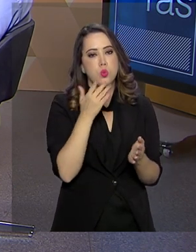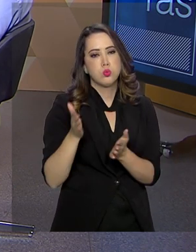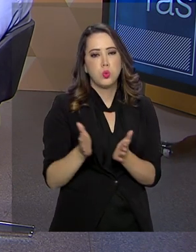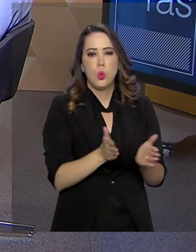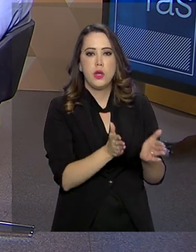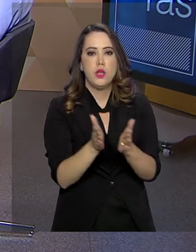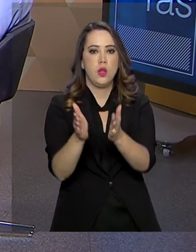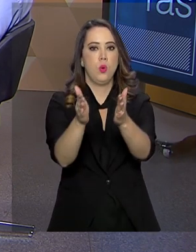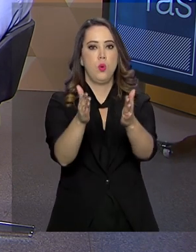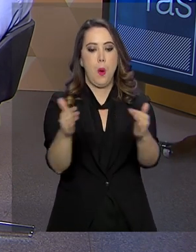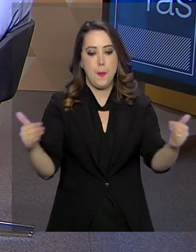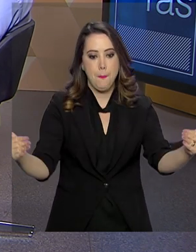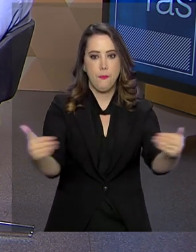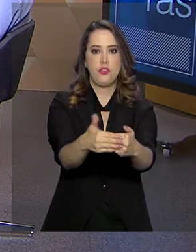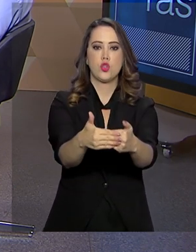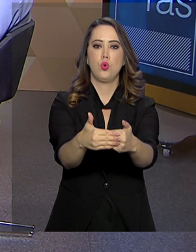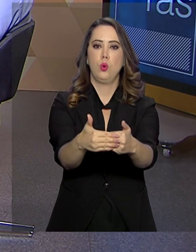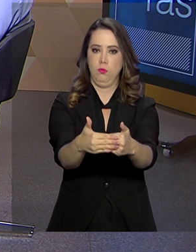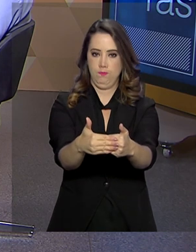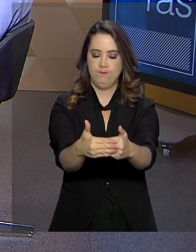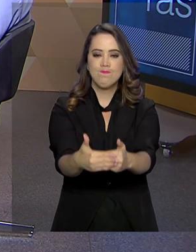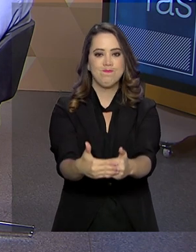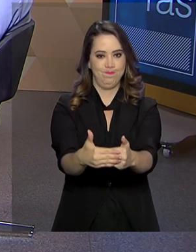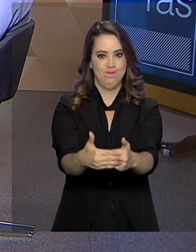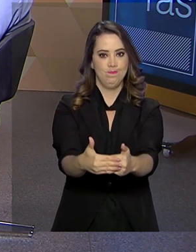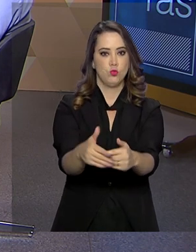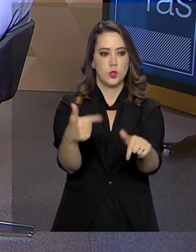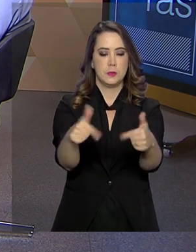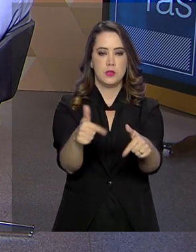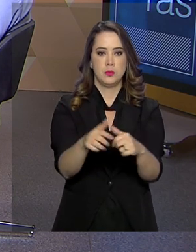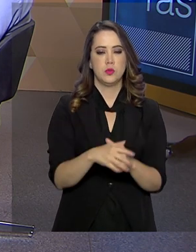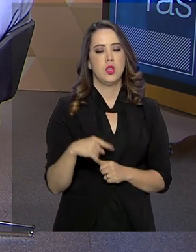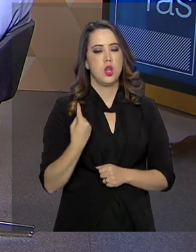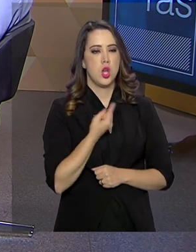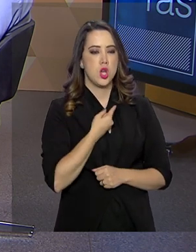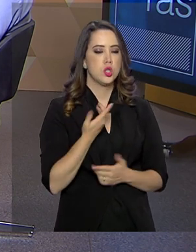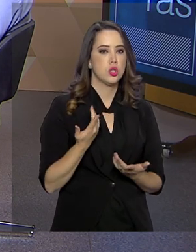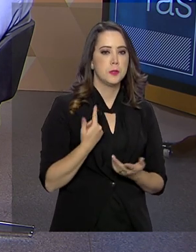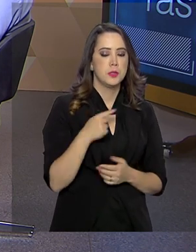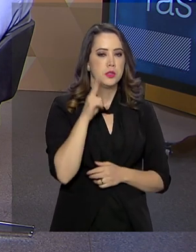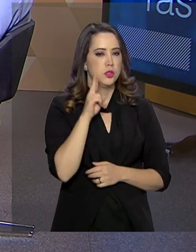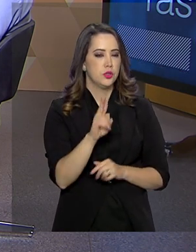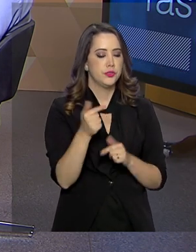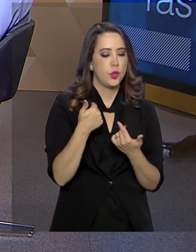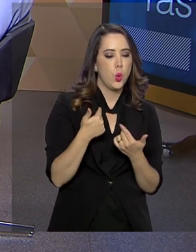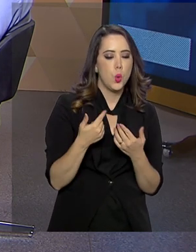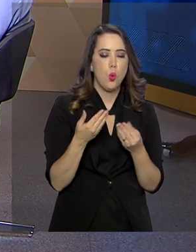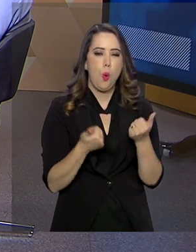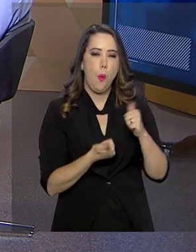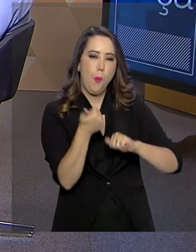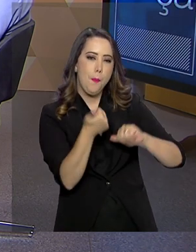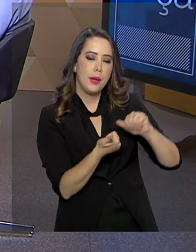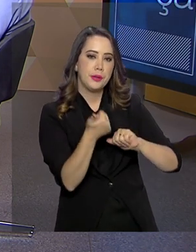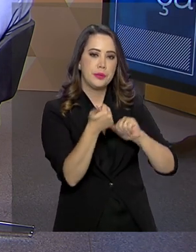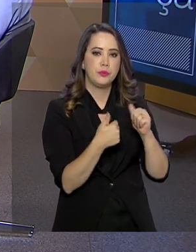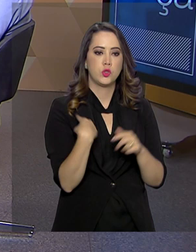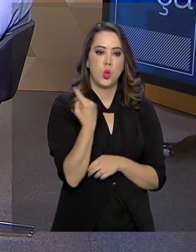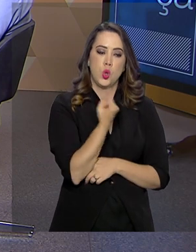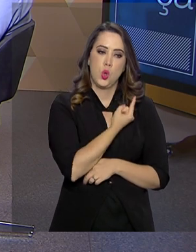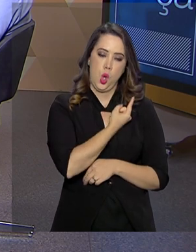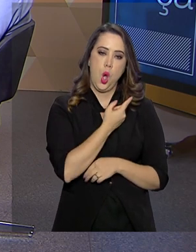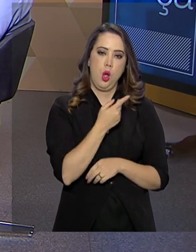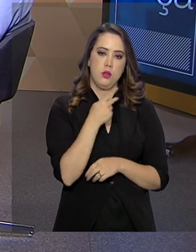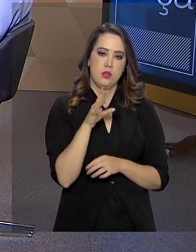você ter uma ideia, Paulo, antes de iniciar essa fase operacional, nós fizemos uma contagem, fizemos uma série de missões de reconhecimento, quando eu falo nós,